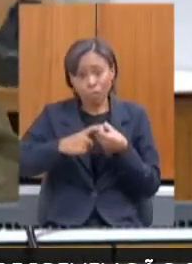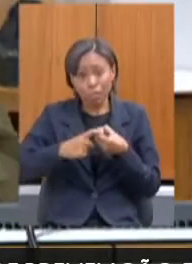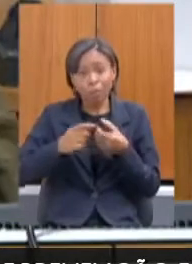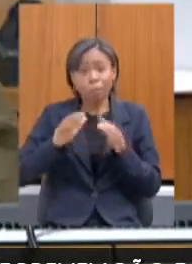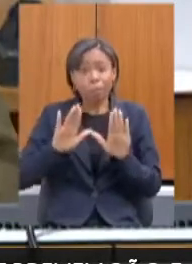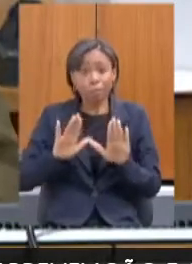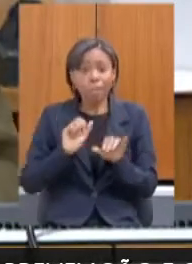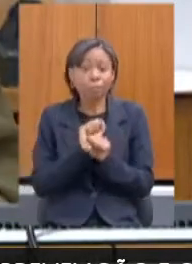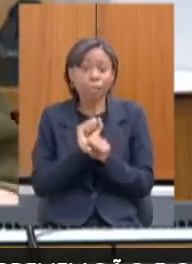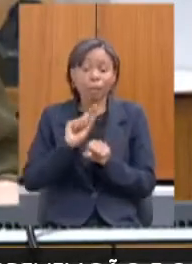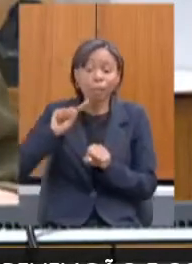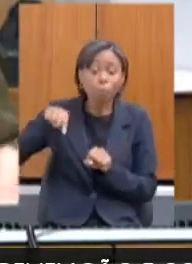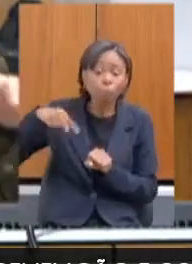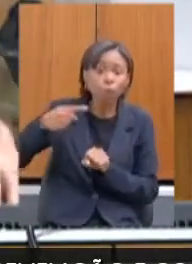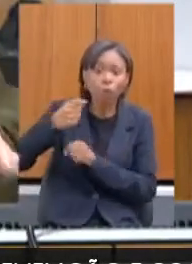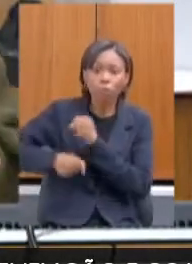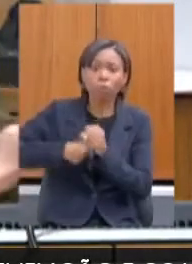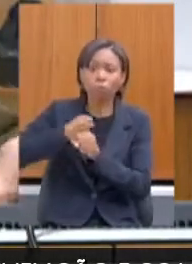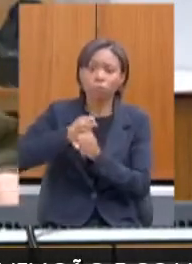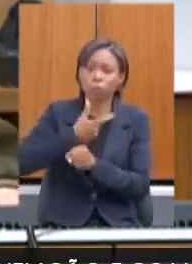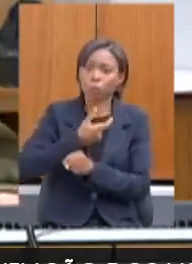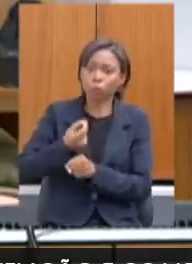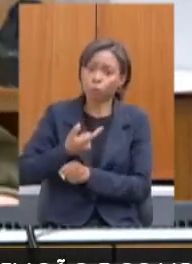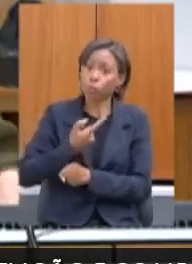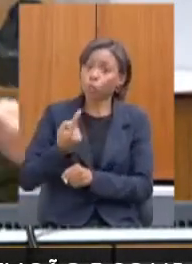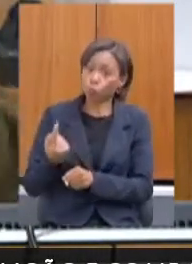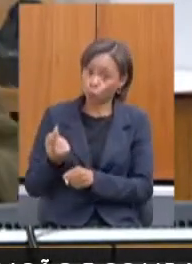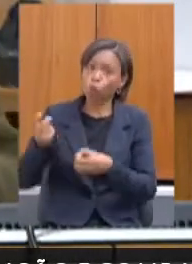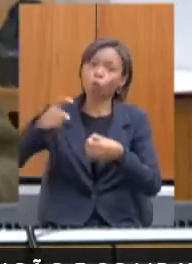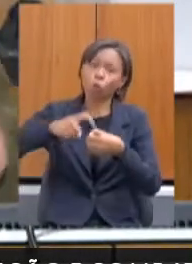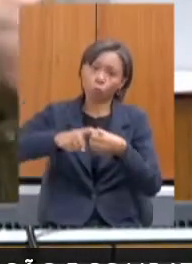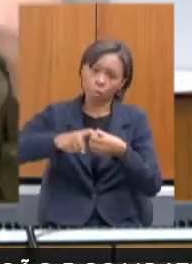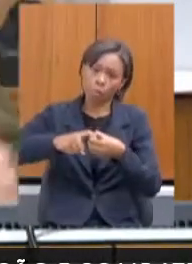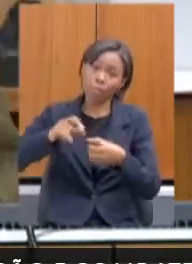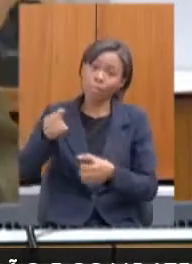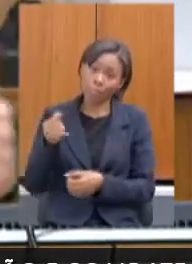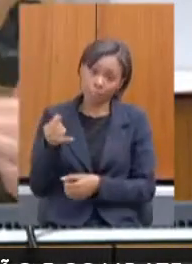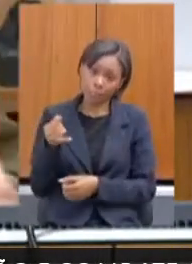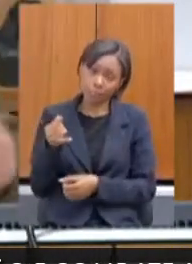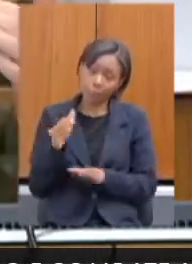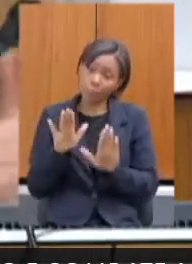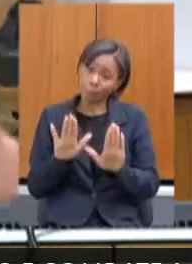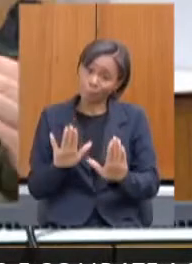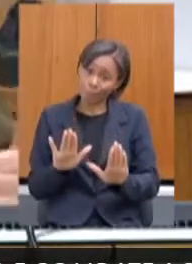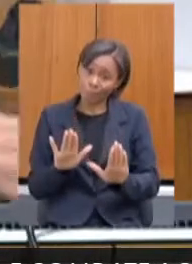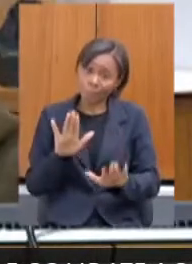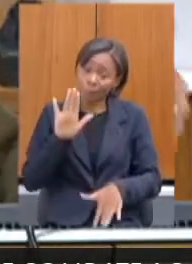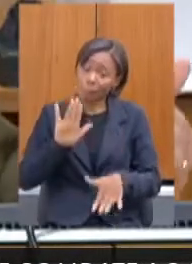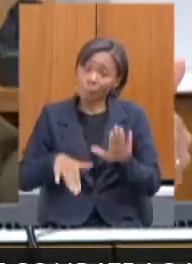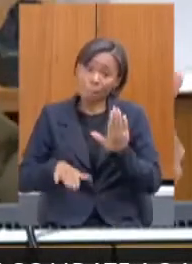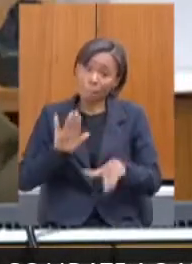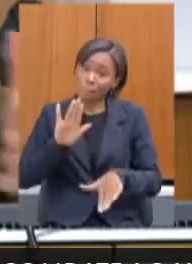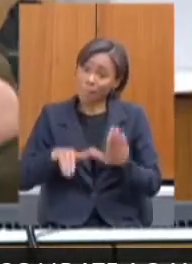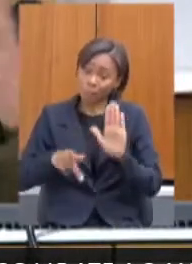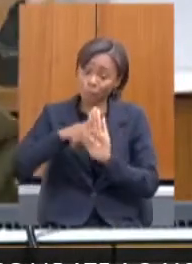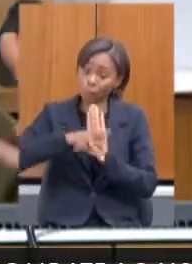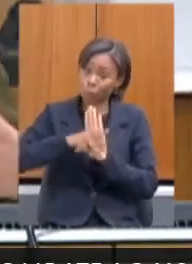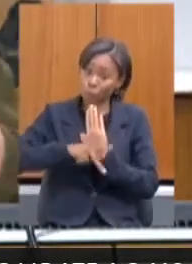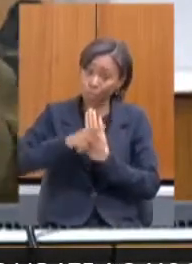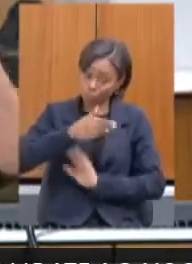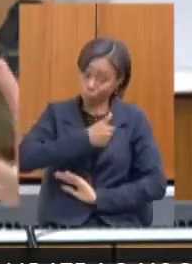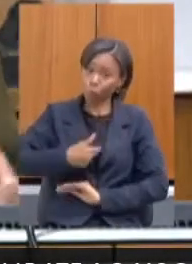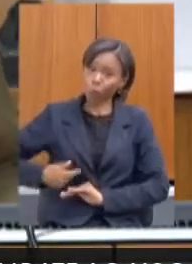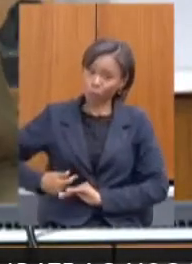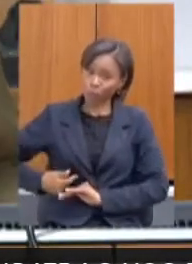intenção, todo o nosso planejamento é o retorno já em janeiro de 2021, mas vai depender também do Minas Consciente. Aliás,